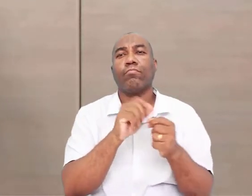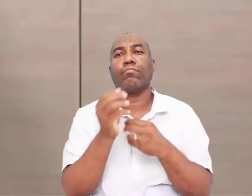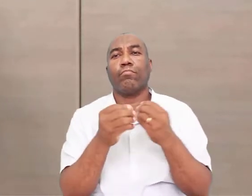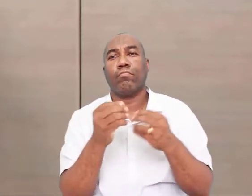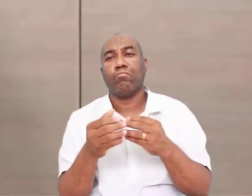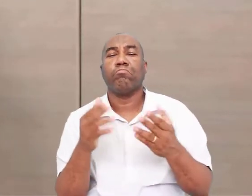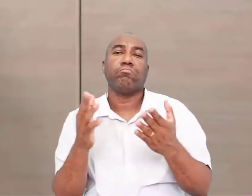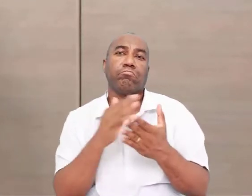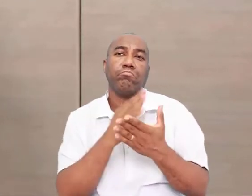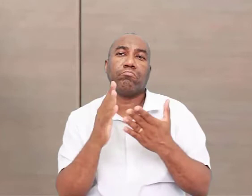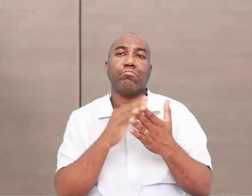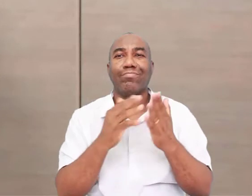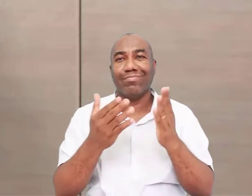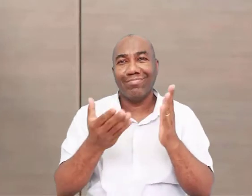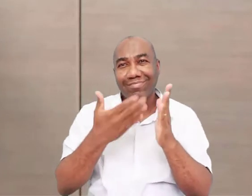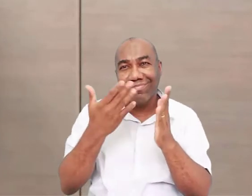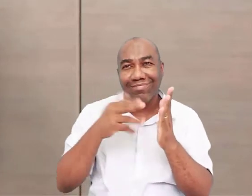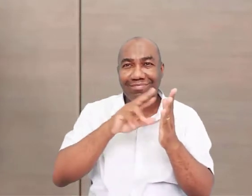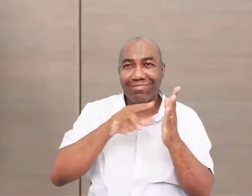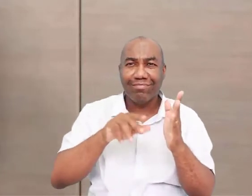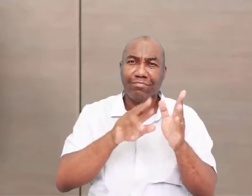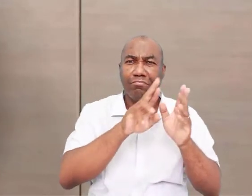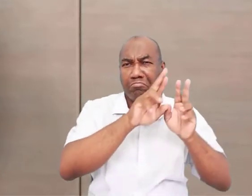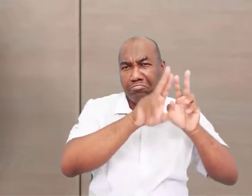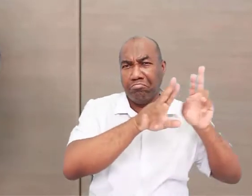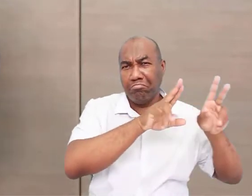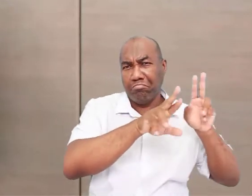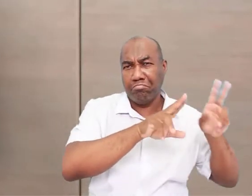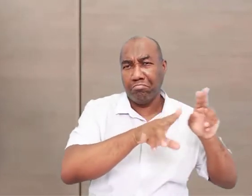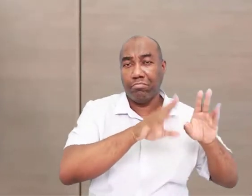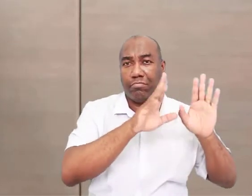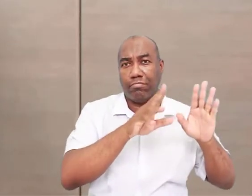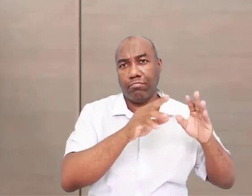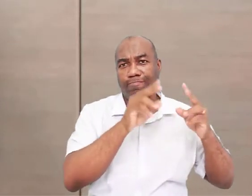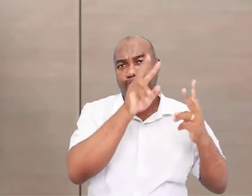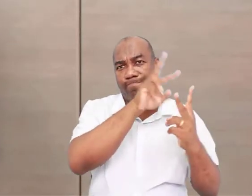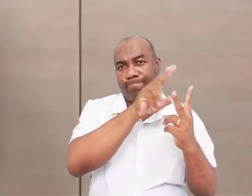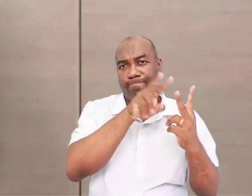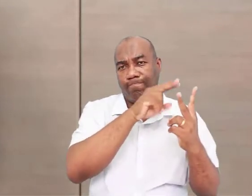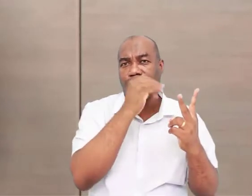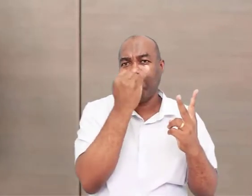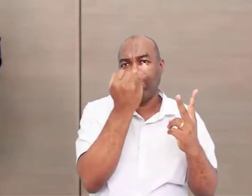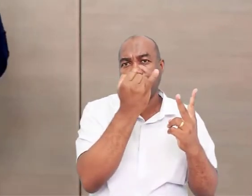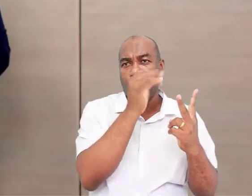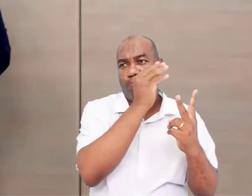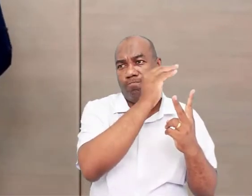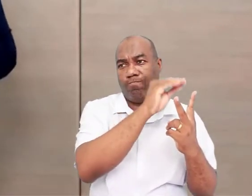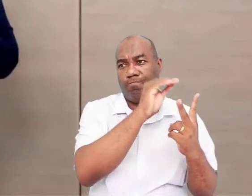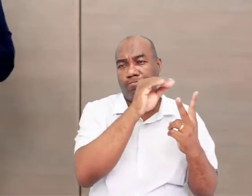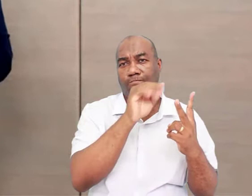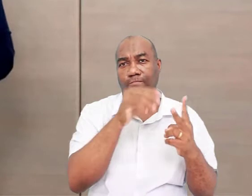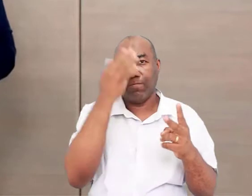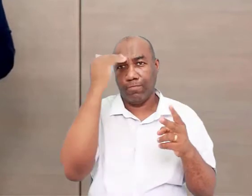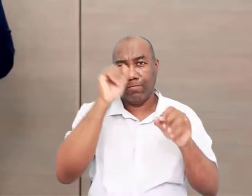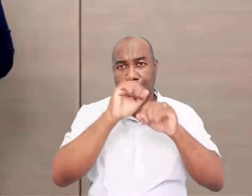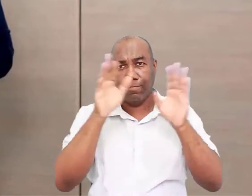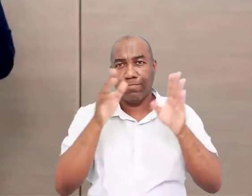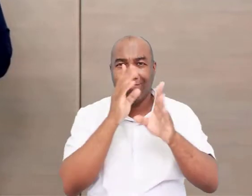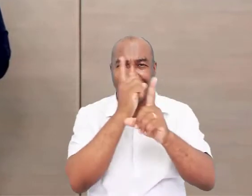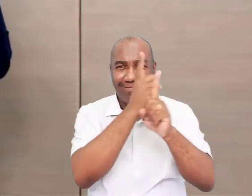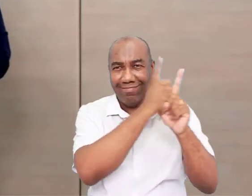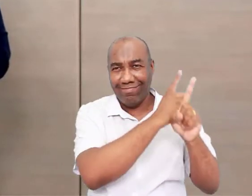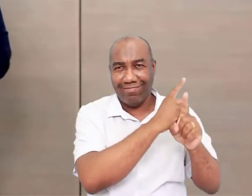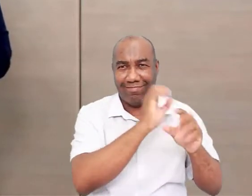Neolítico, Idade da Pedra Polida. E Idade dos Metais. Colocando desta forma, fica mais fácil da gente identificar